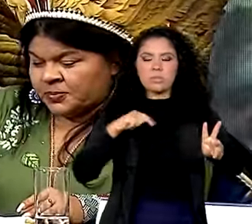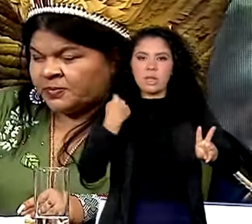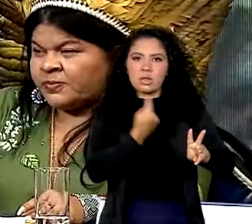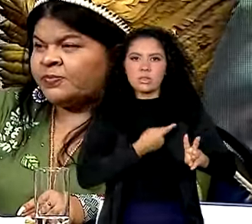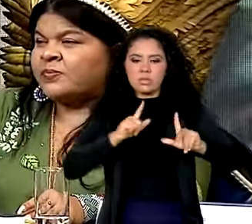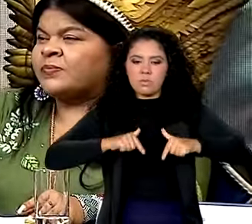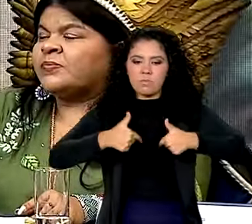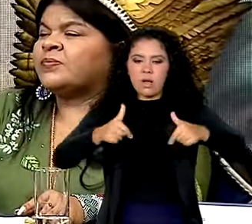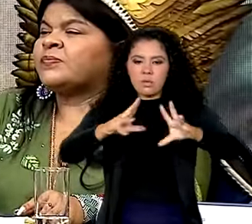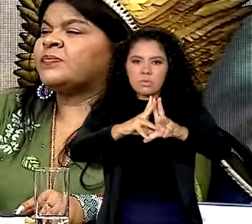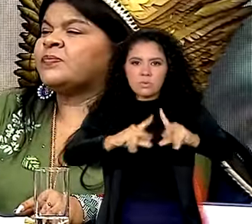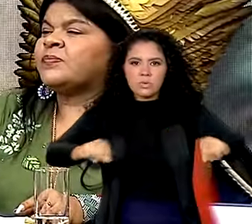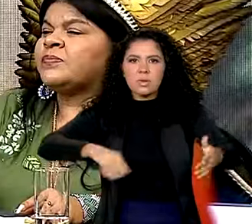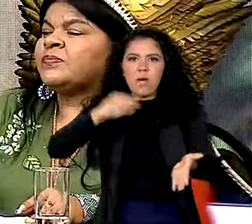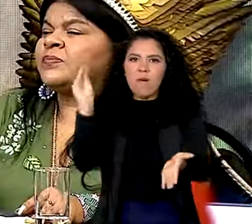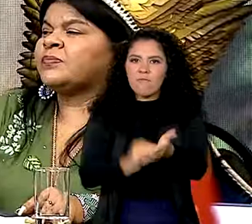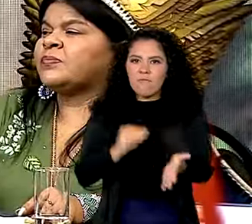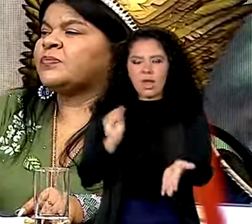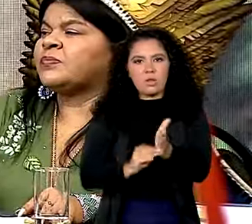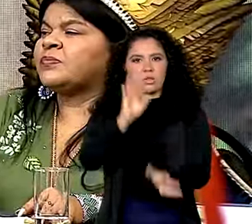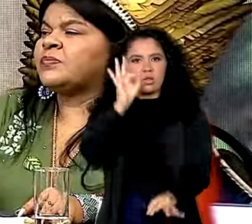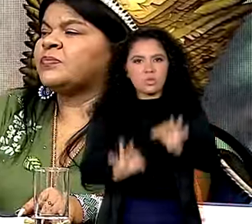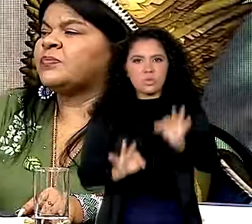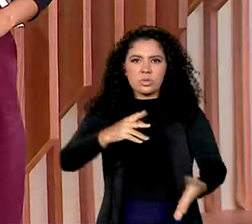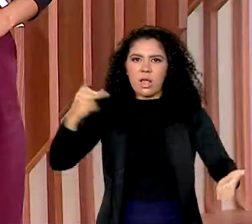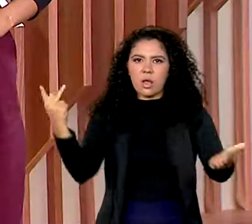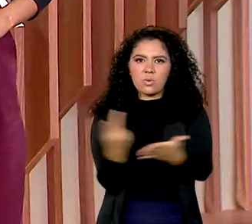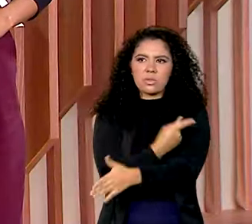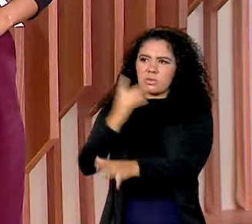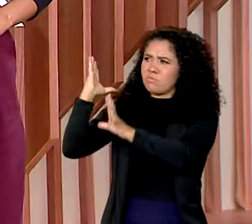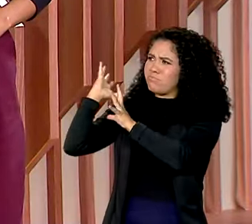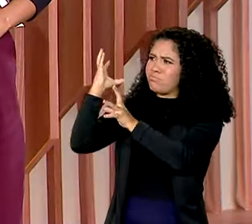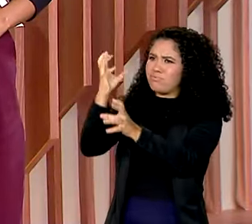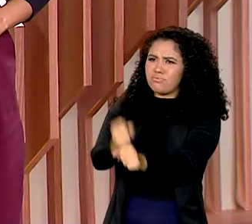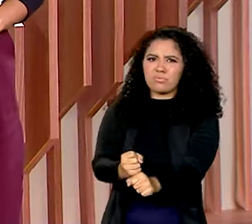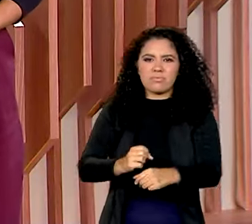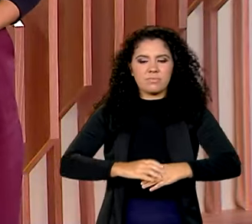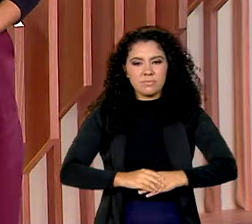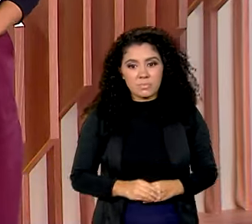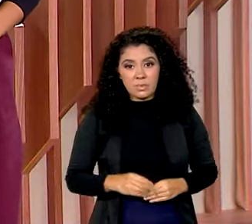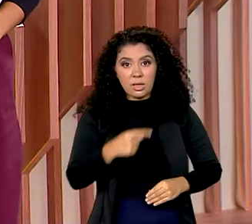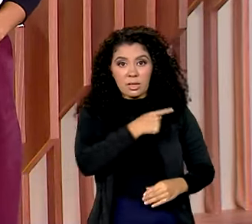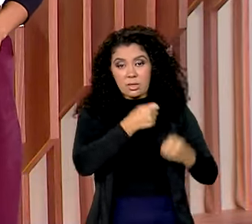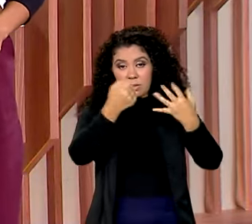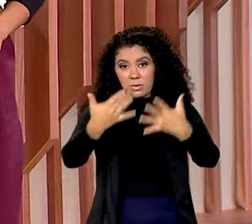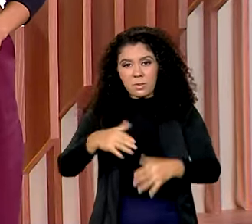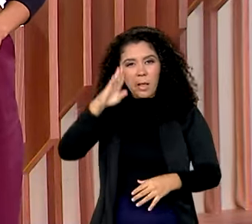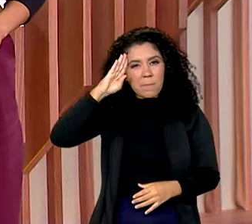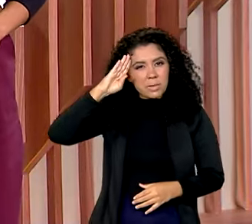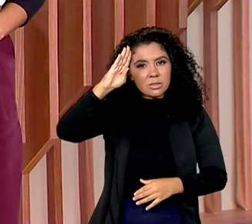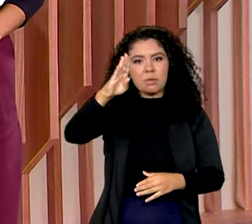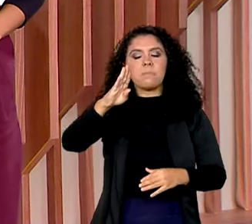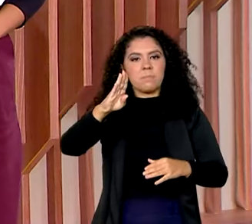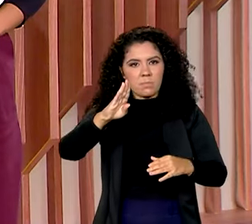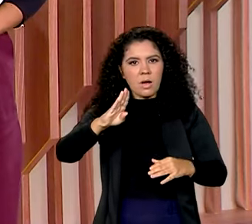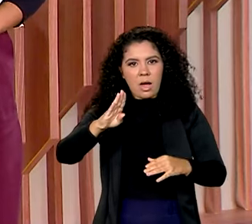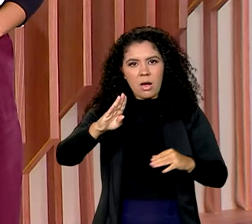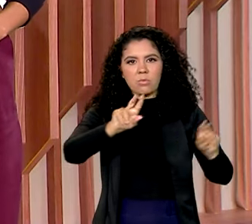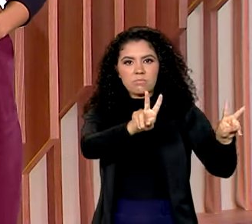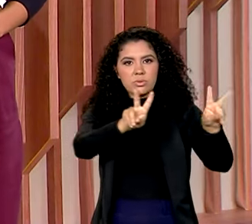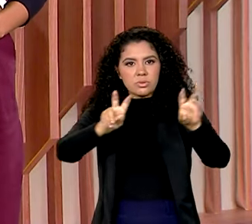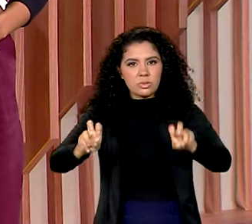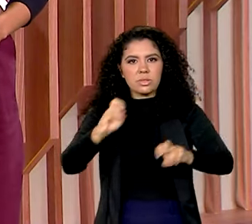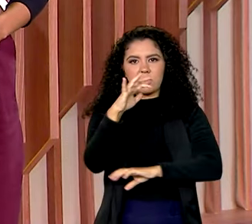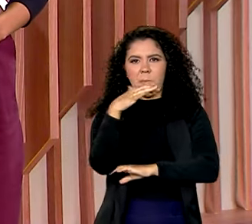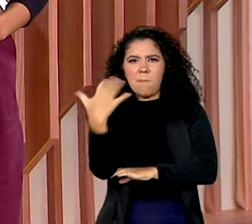injustiça que vocês foram vítimas durante 500 anos. E uma das principais causas de desmatamento e de